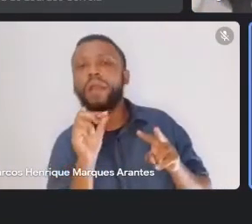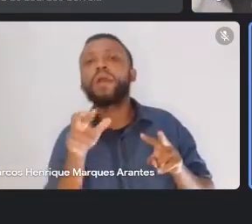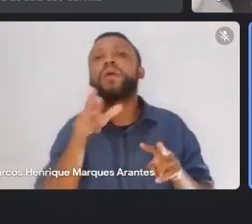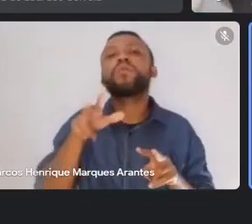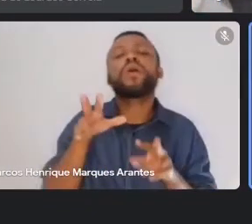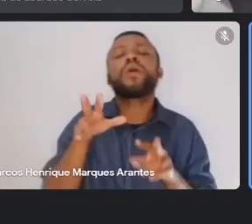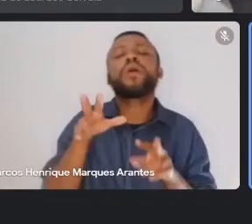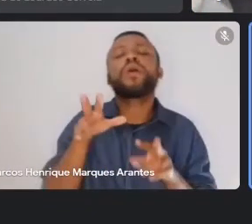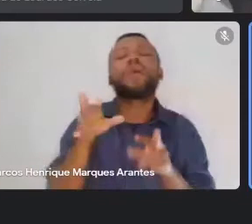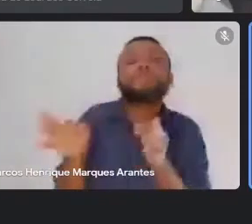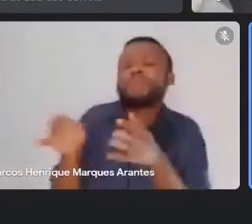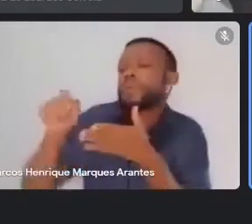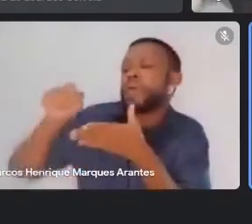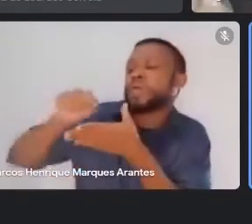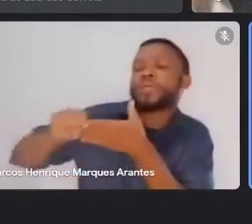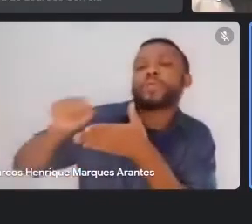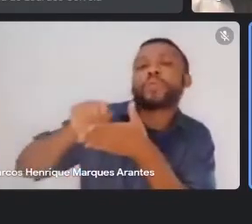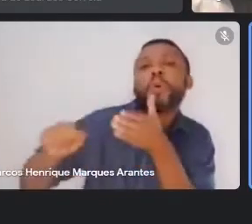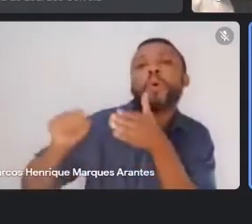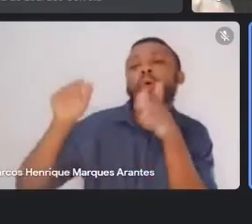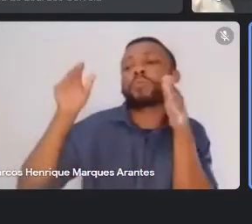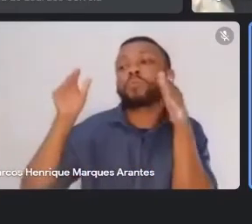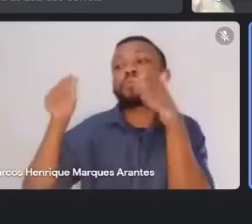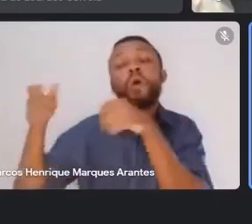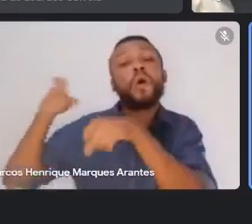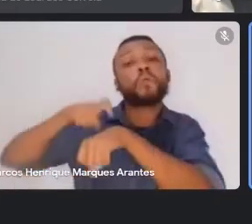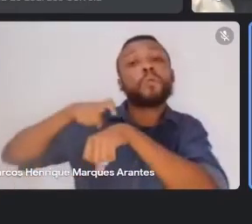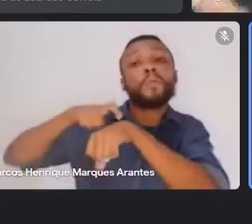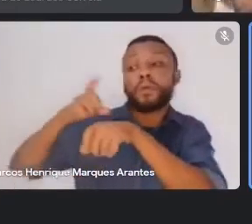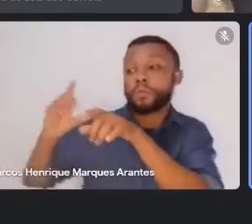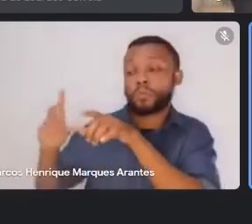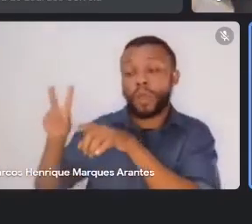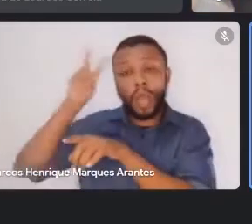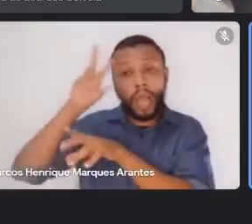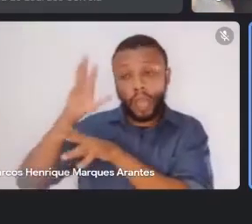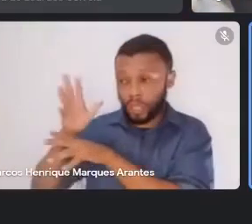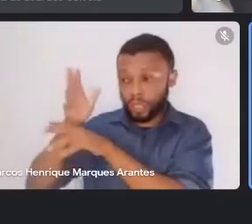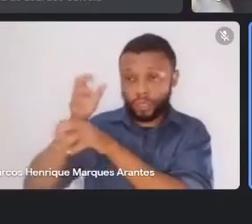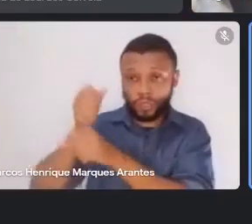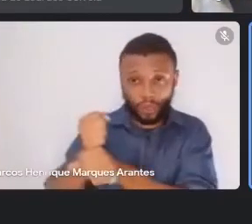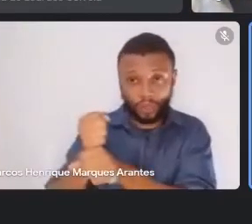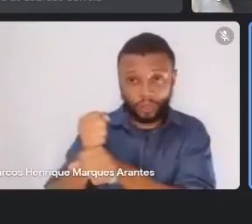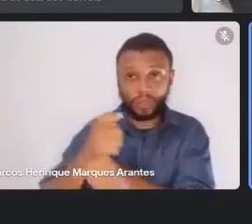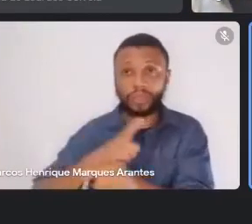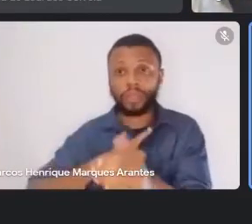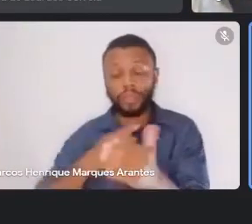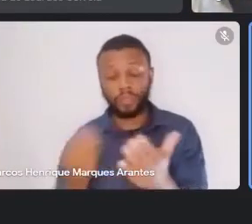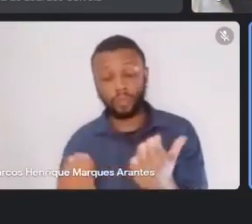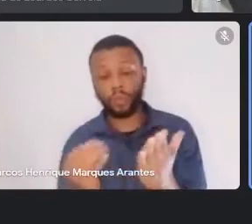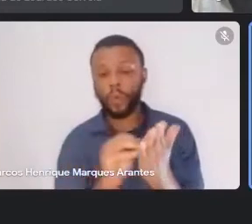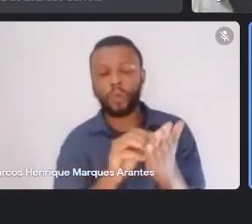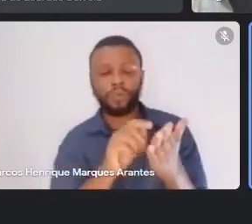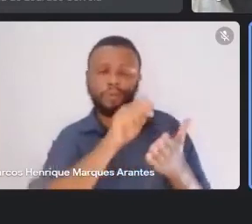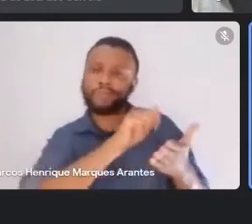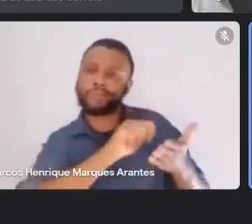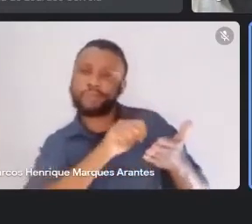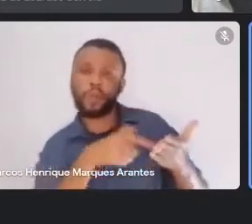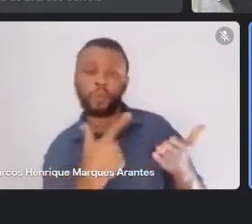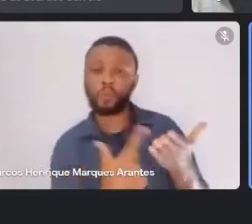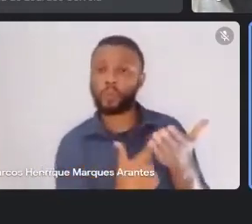histórico. Muitas vezes ele rebela isso na sua obra. Mas ele continuamente